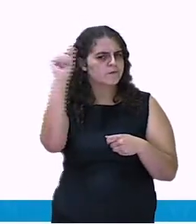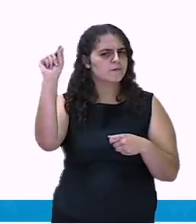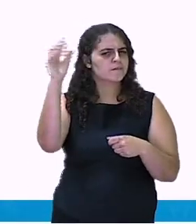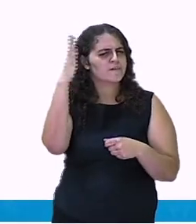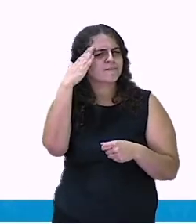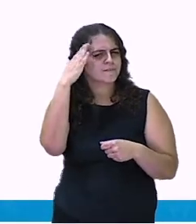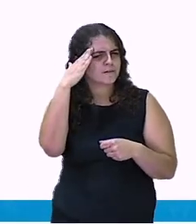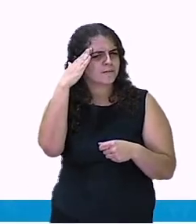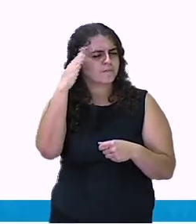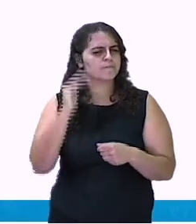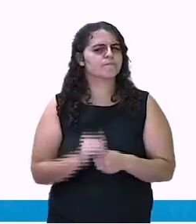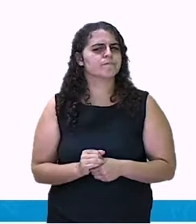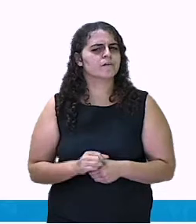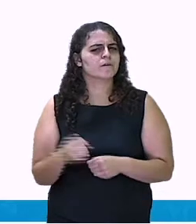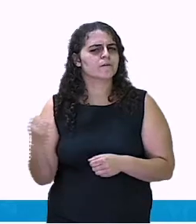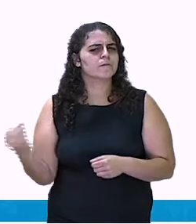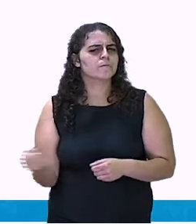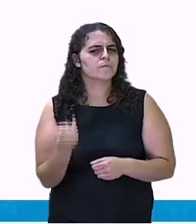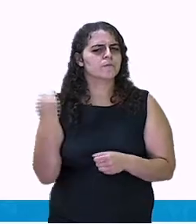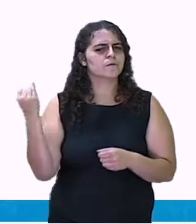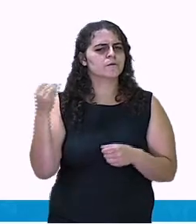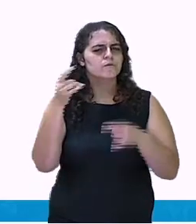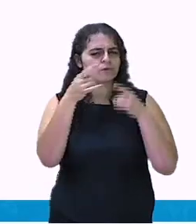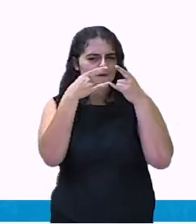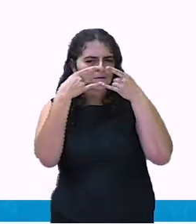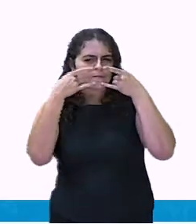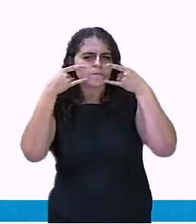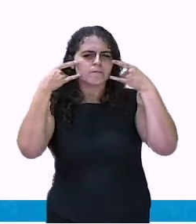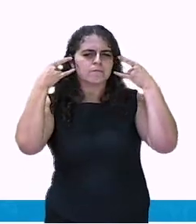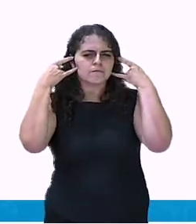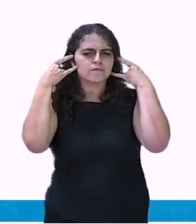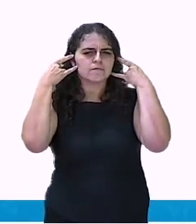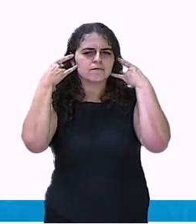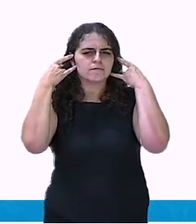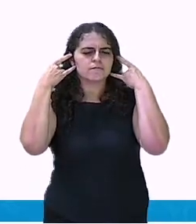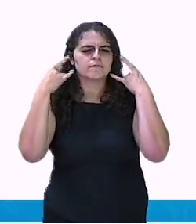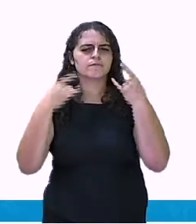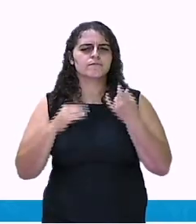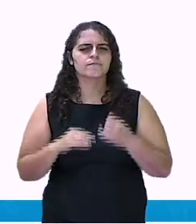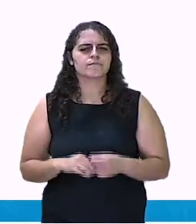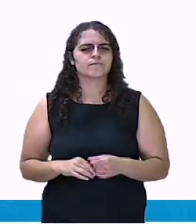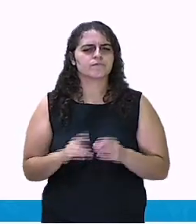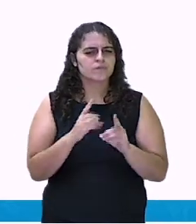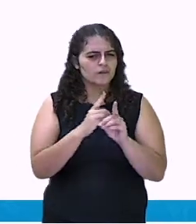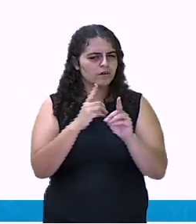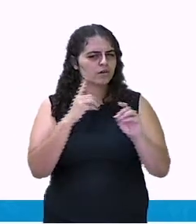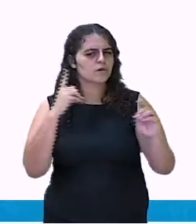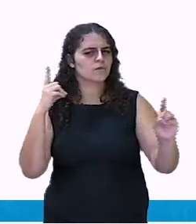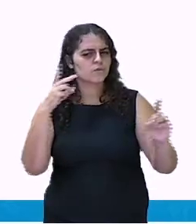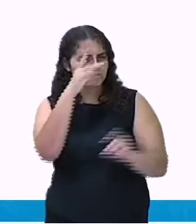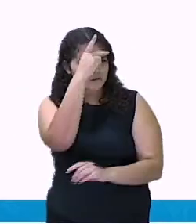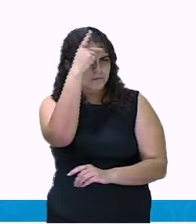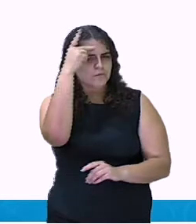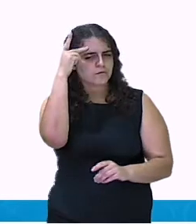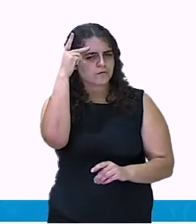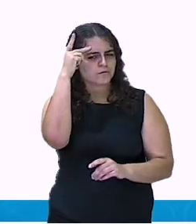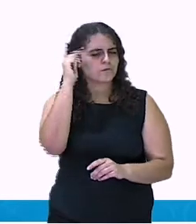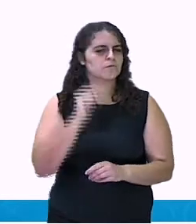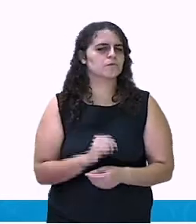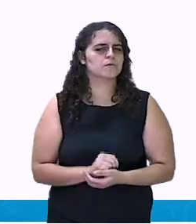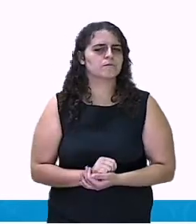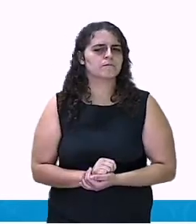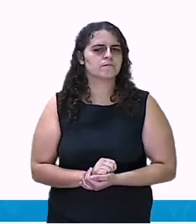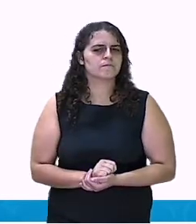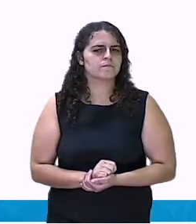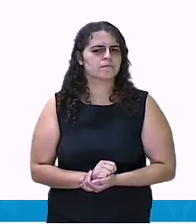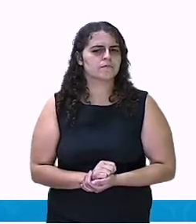você já sabe. Qual é a recomendação? Use máscara, mantenha distanciamento das pessoas, não é mesmo?